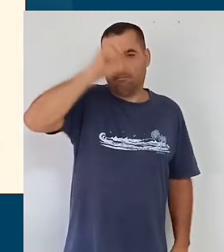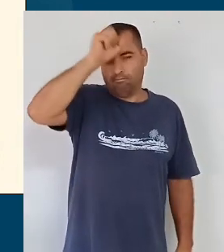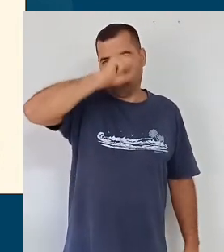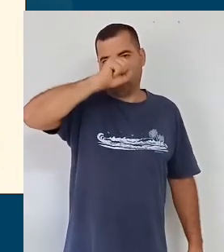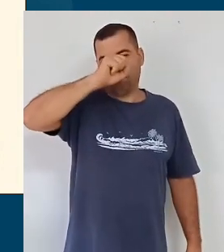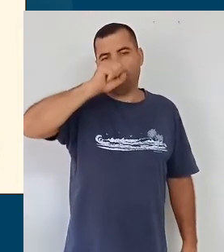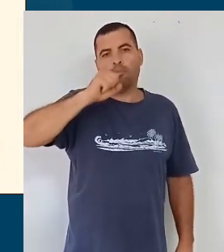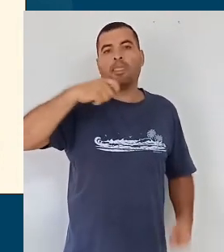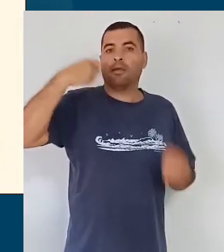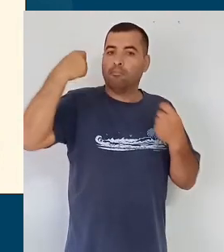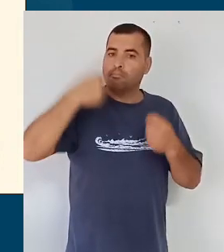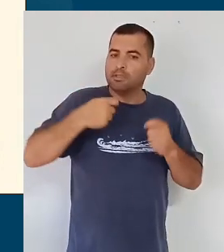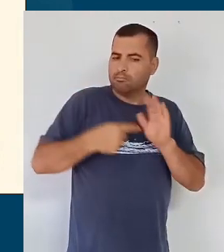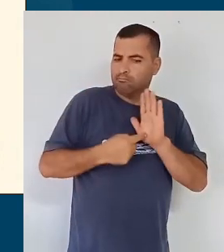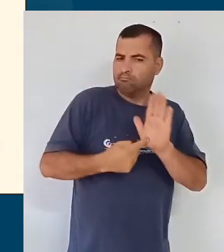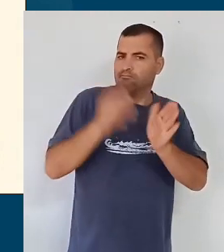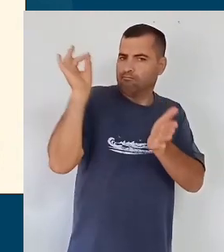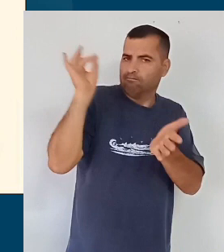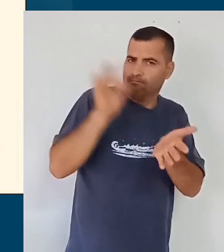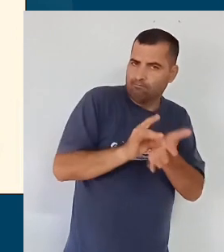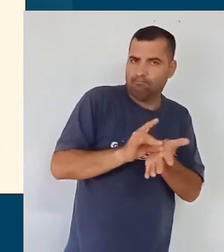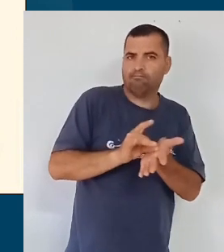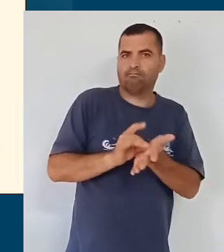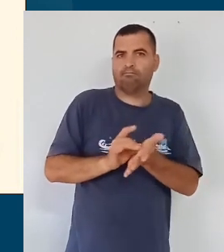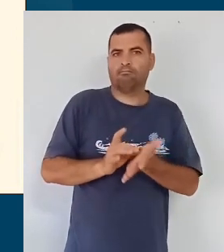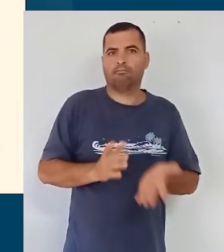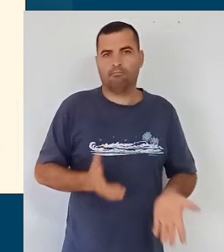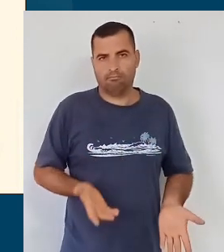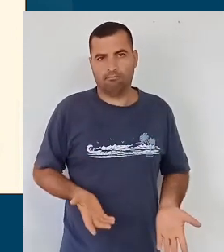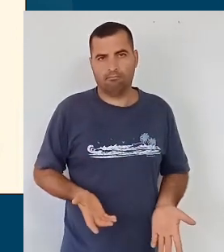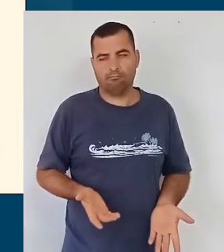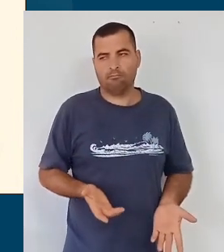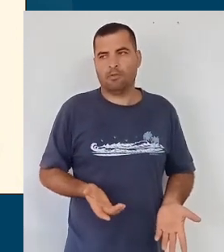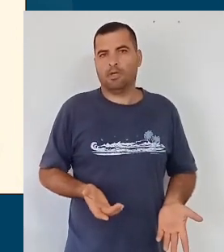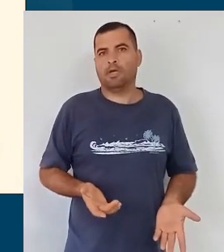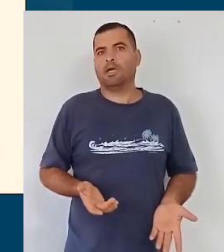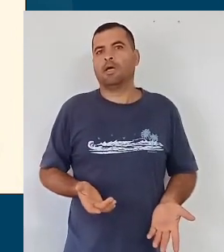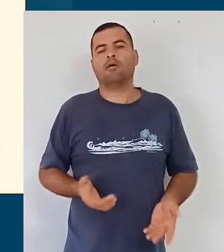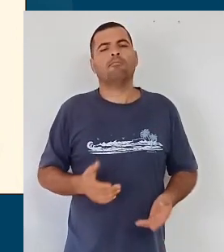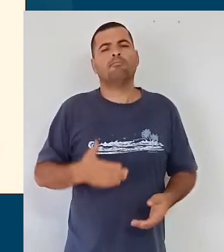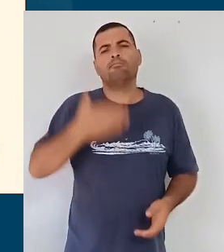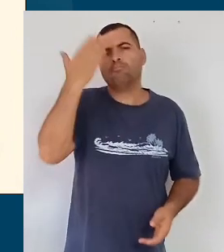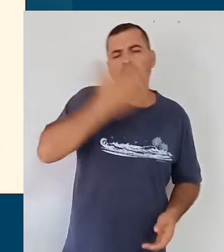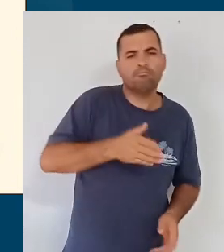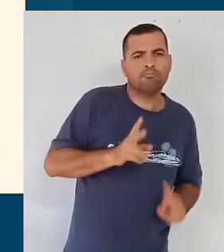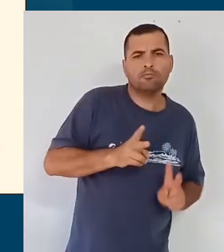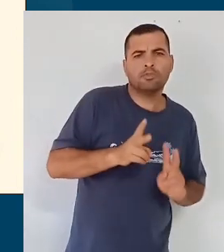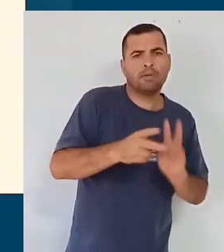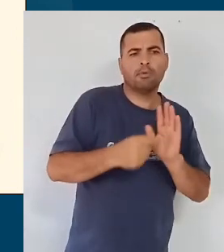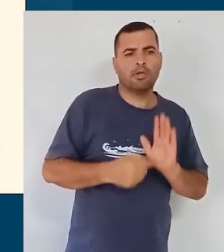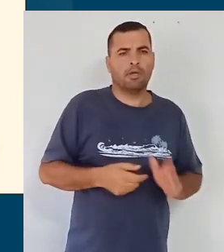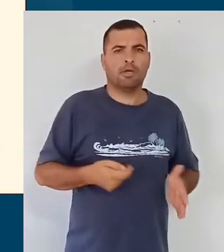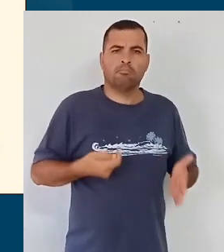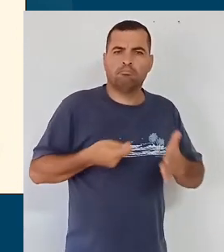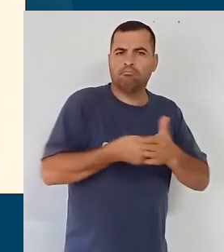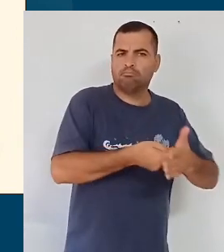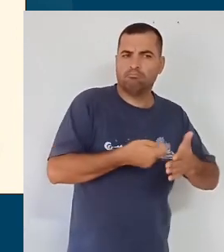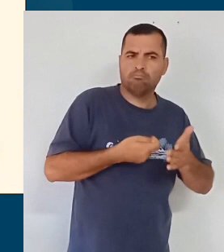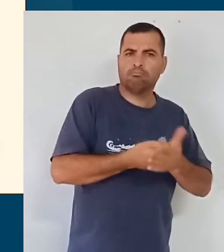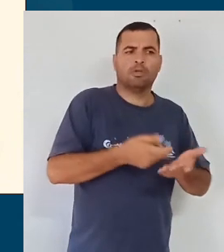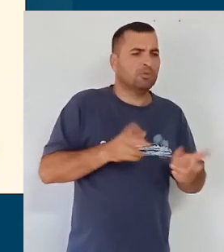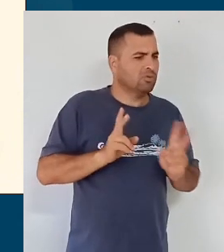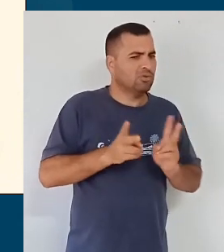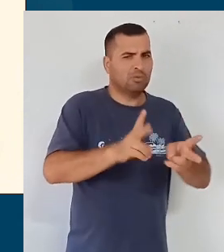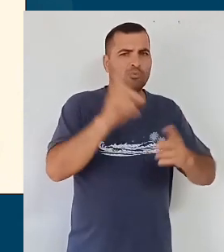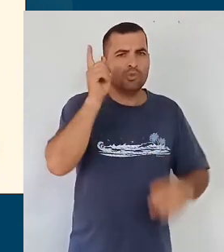devem ser garantidos, são aspectos que devem estar presentes em todas as manifestações, em todos os